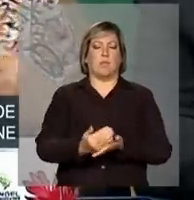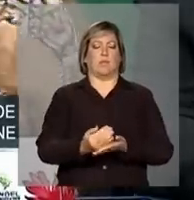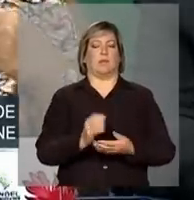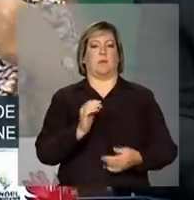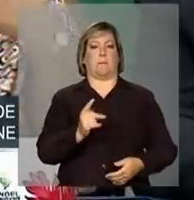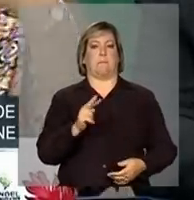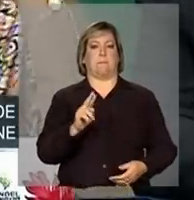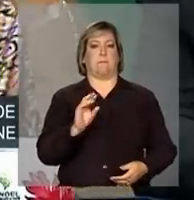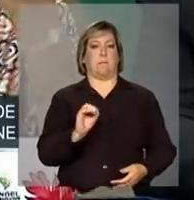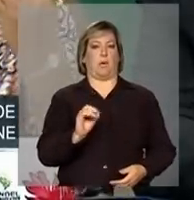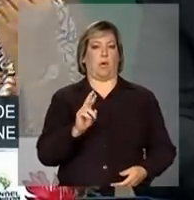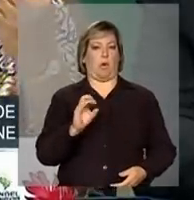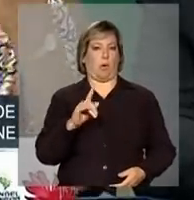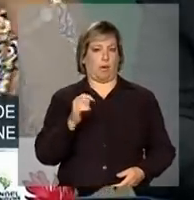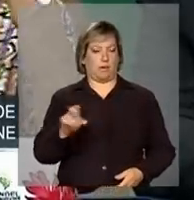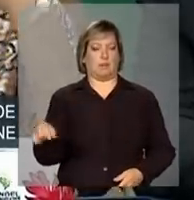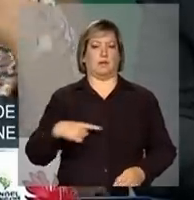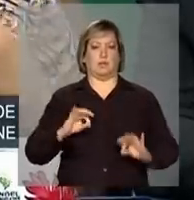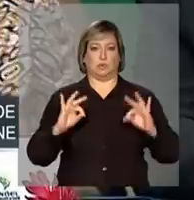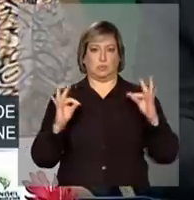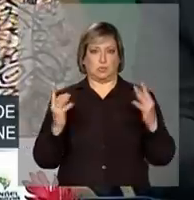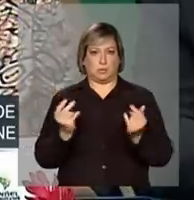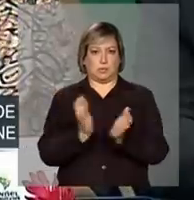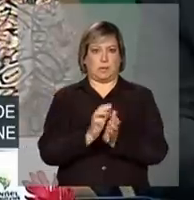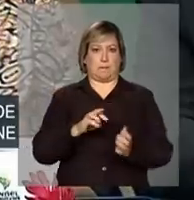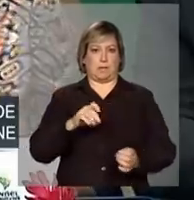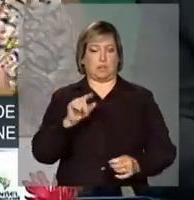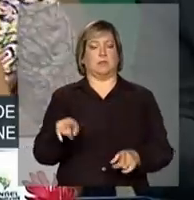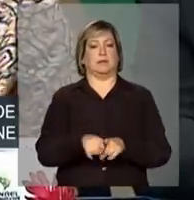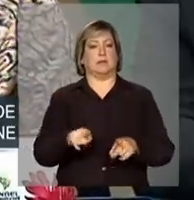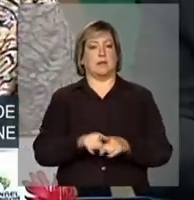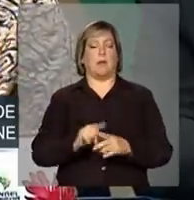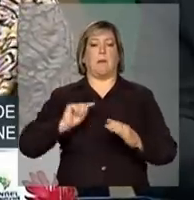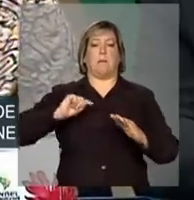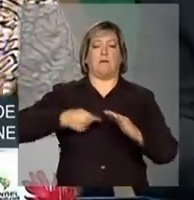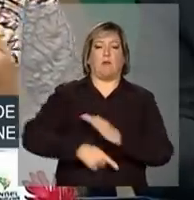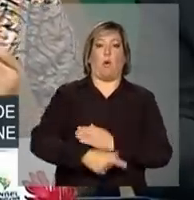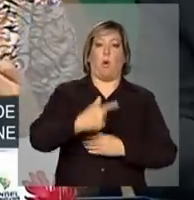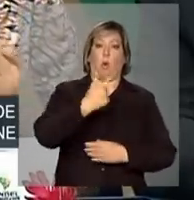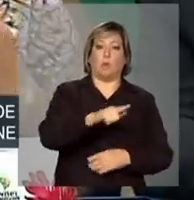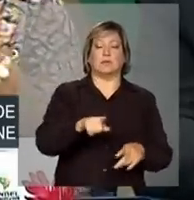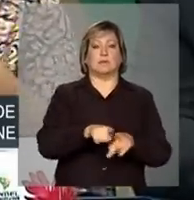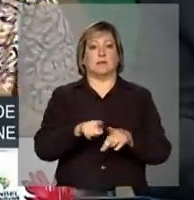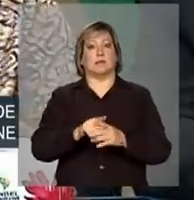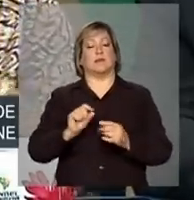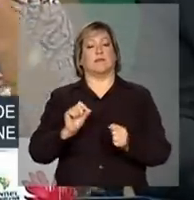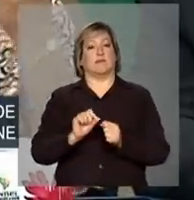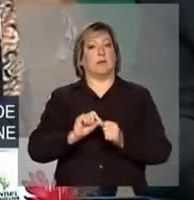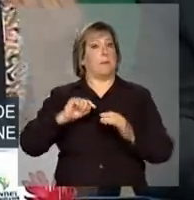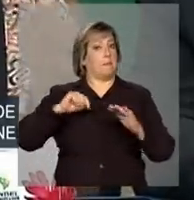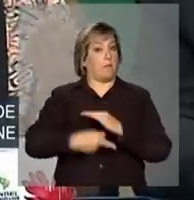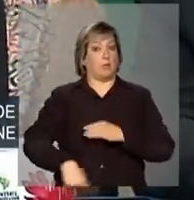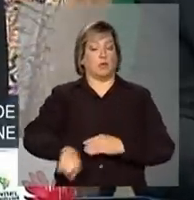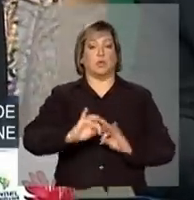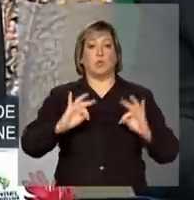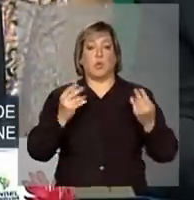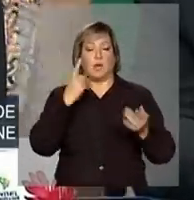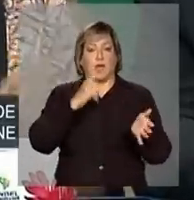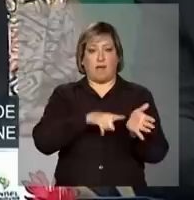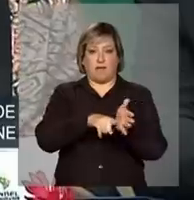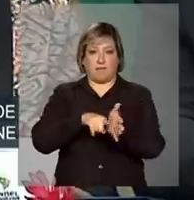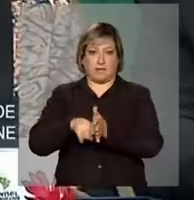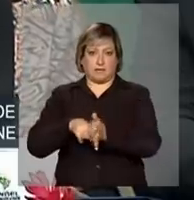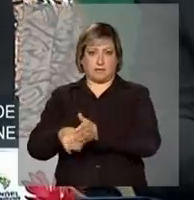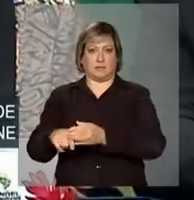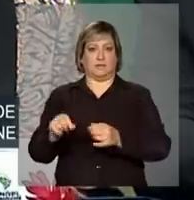-las, introduzir outras e intensificá-las, pelo fato de que todas as avaliações, e vai ser